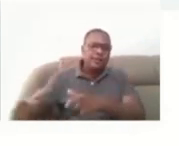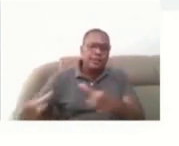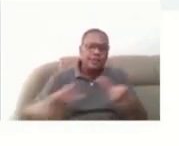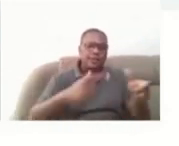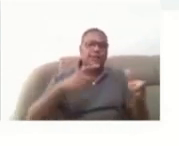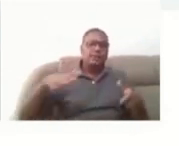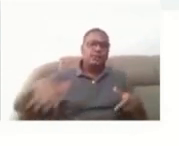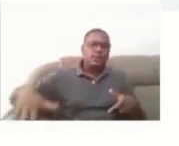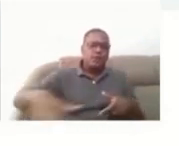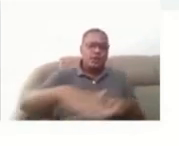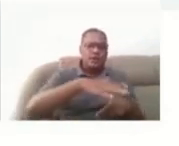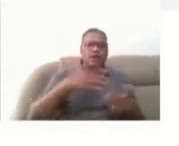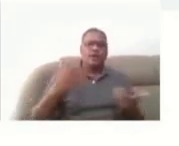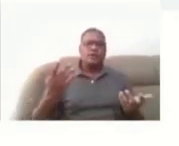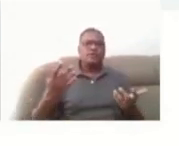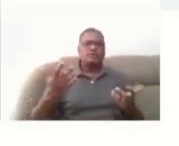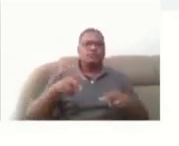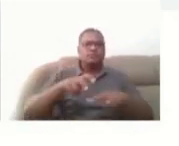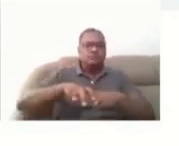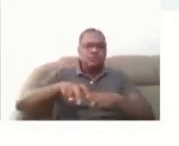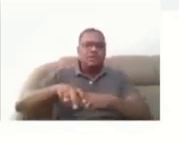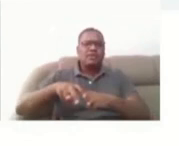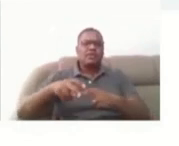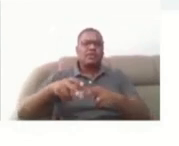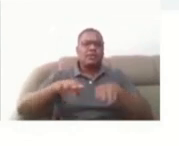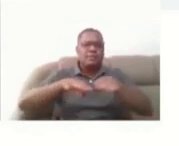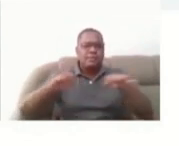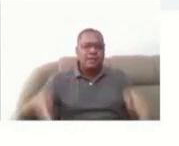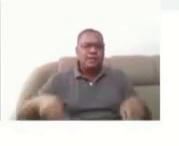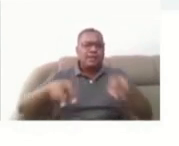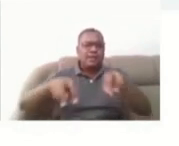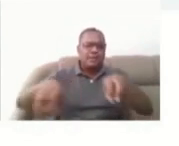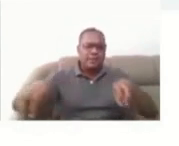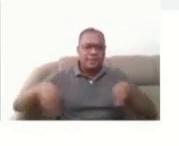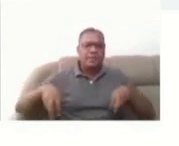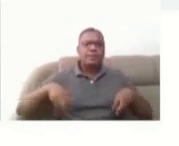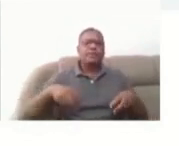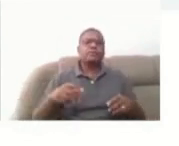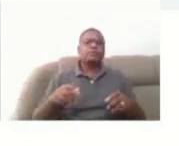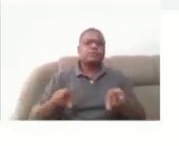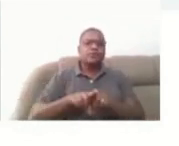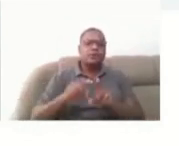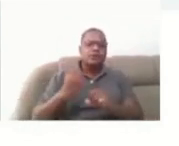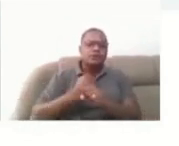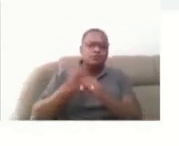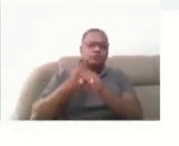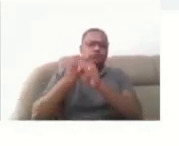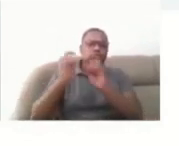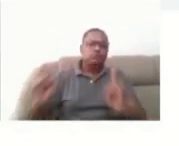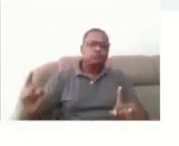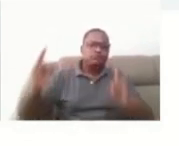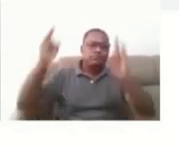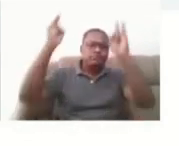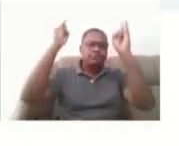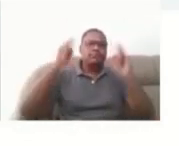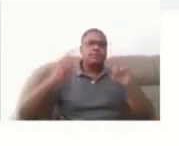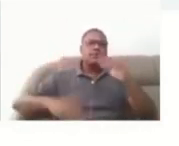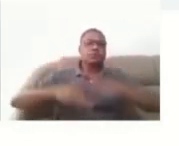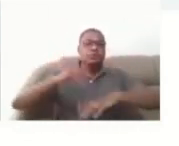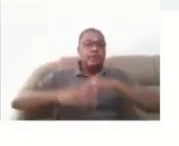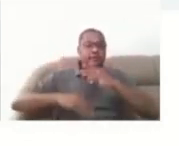mobiliários, a todos os equipamentos presentes, a edificação, né? Aos serviços de transportes aí